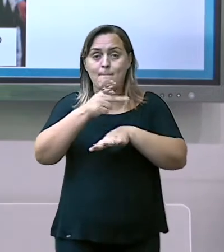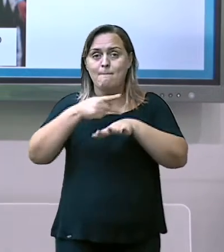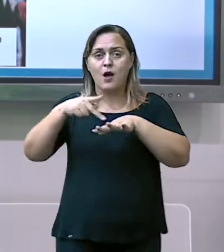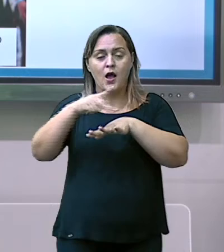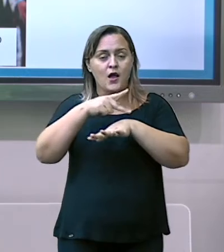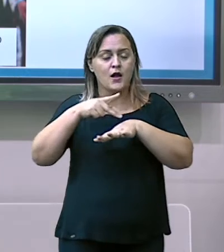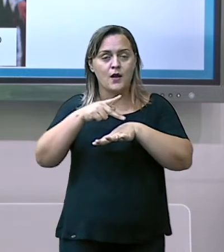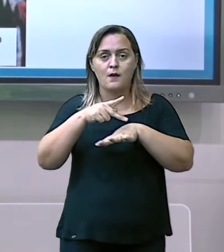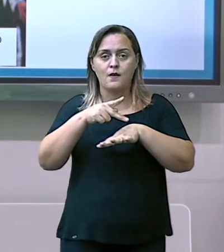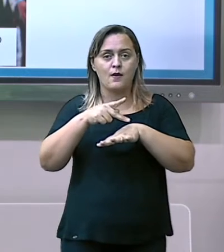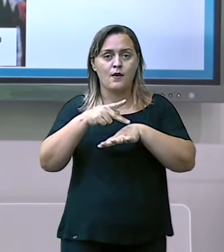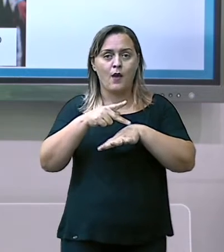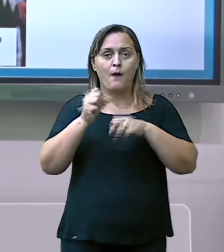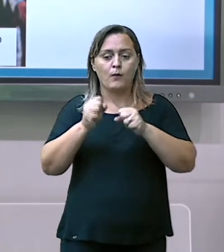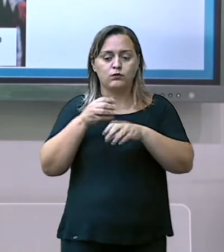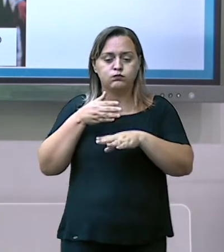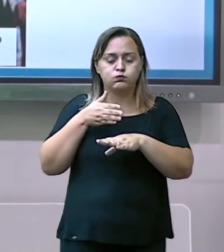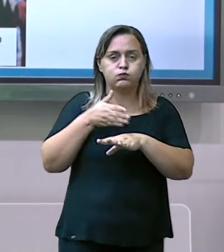Antártica.